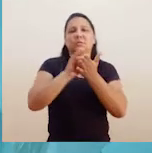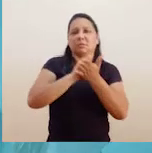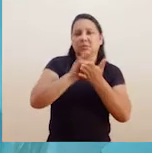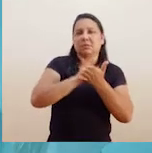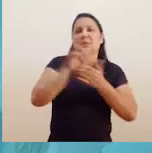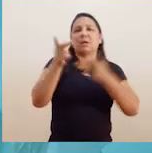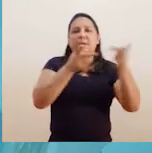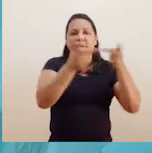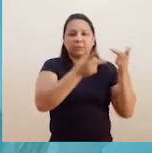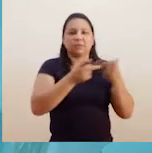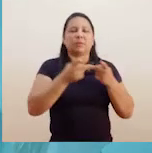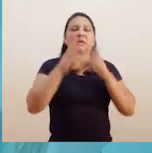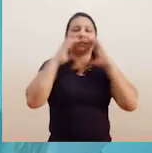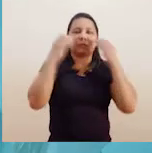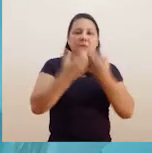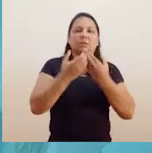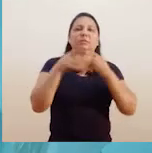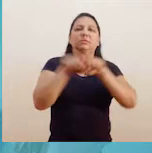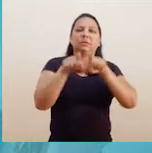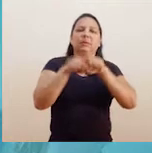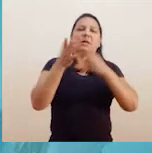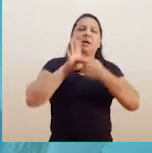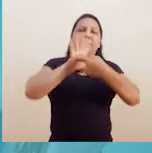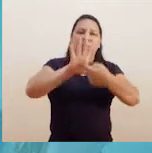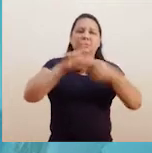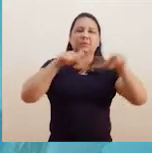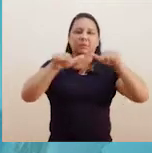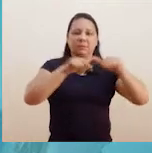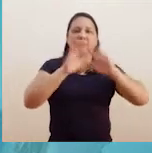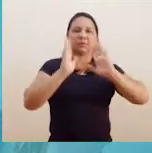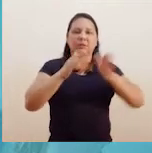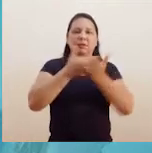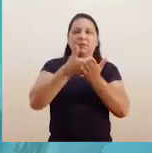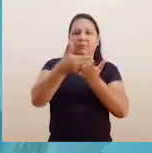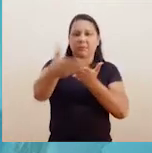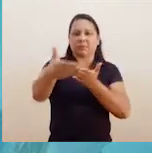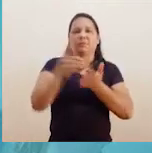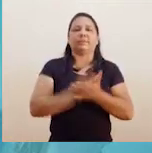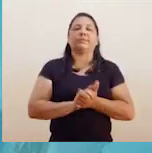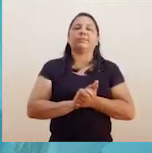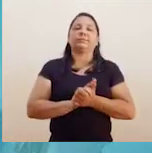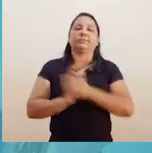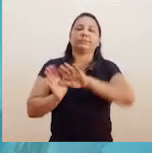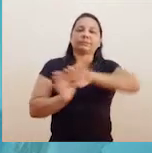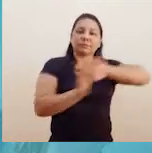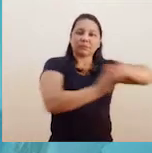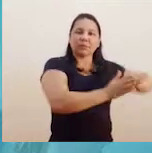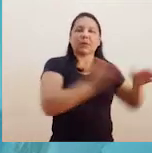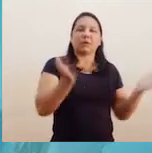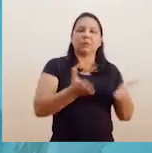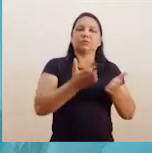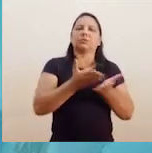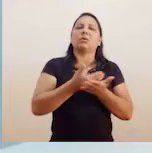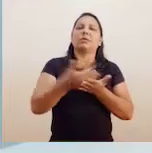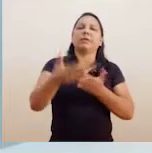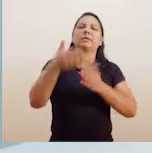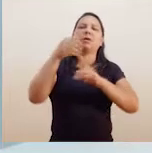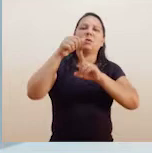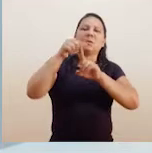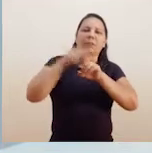Vozes. Da utopia à distopia, as inscrições para ouvinte e para submissão de trabalhos já estão abertas.